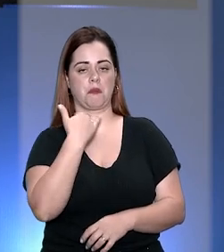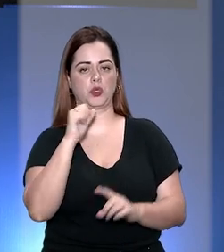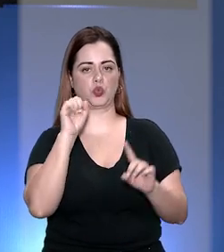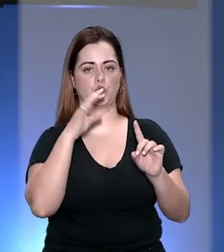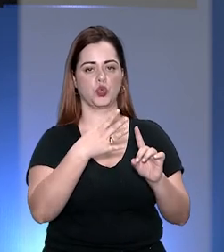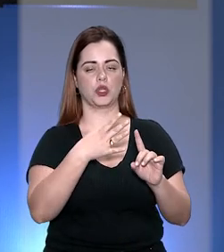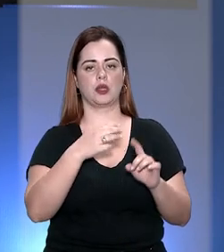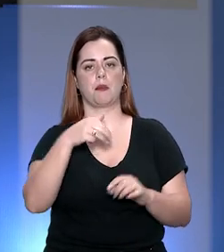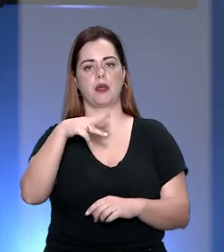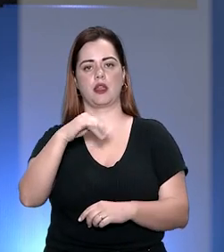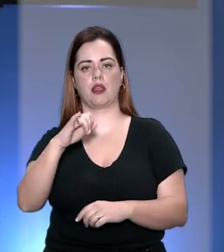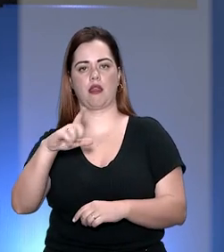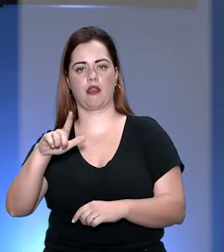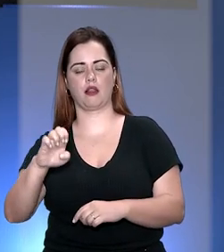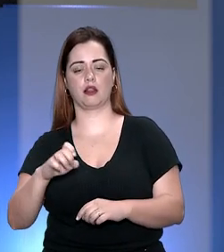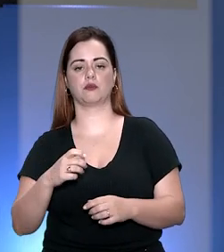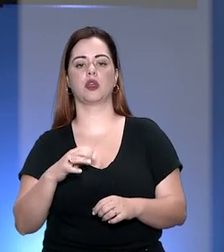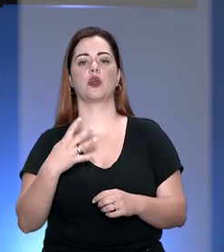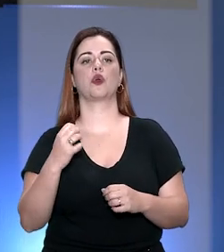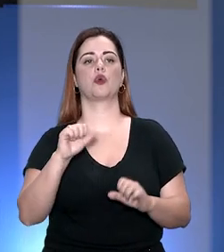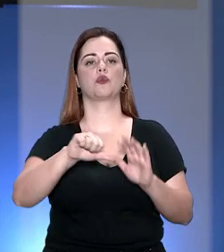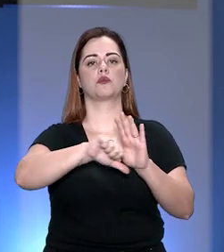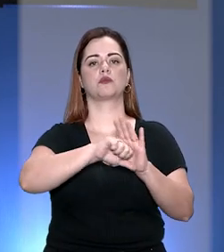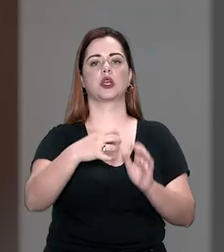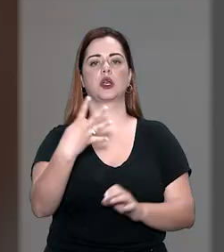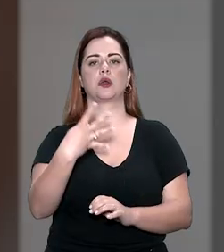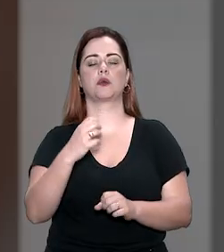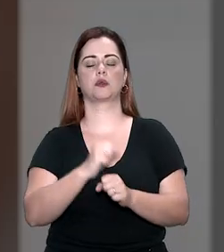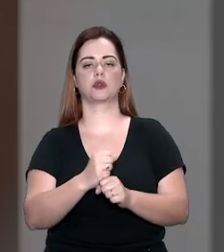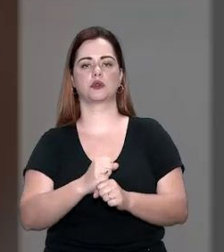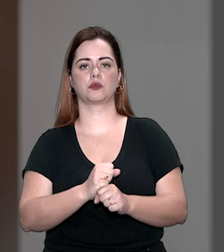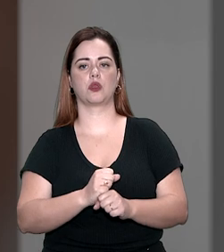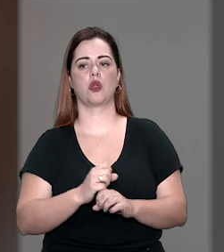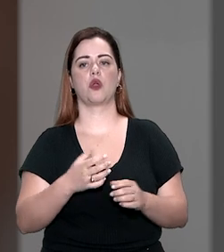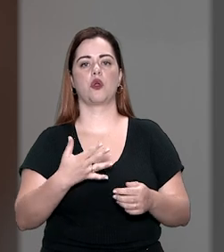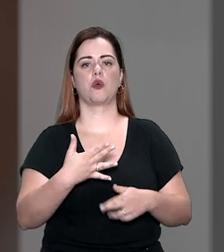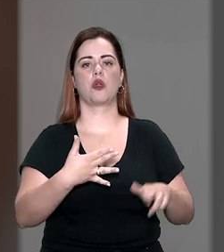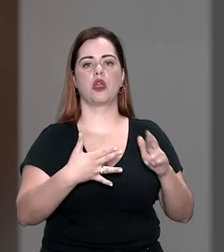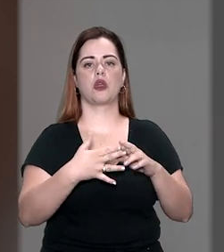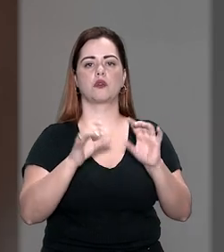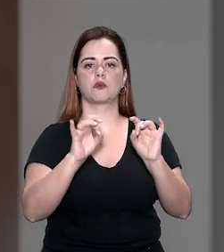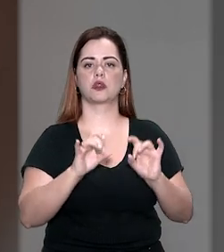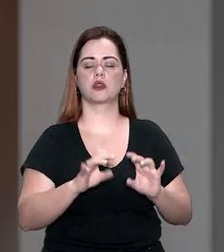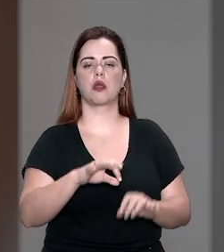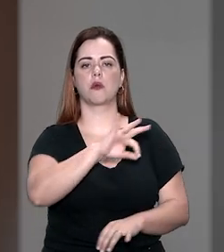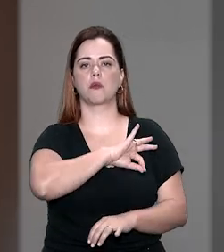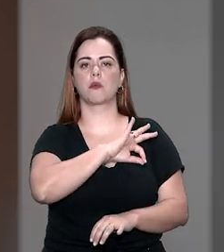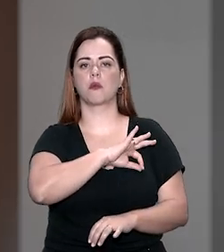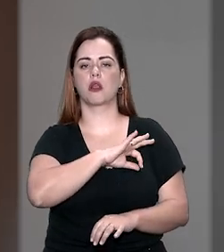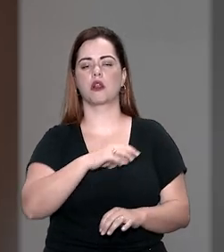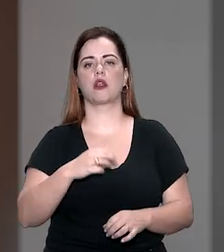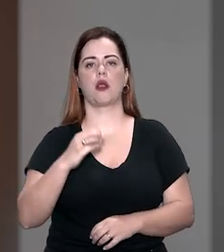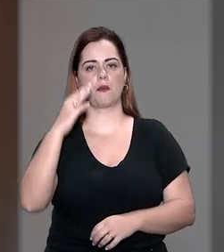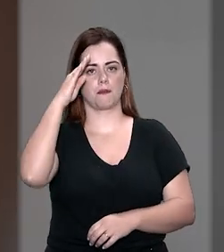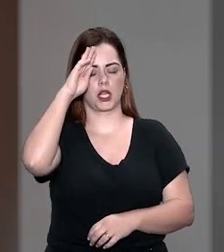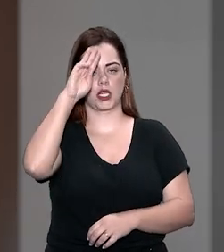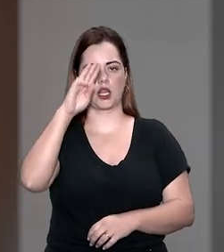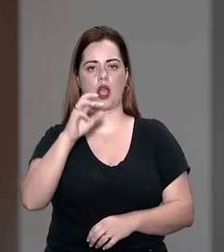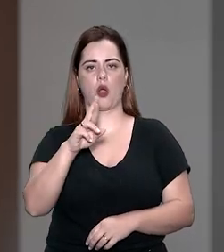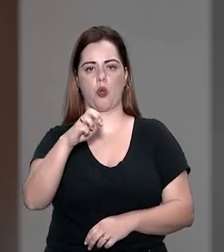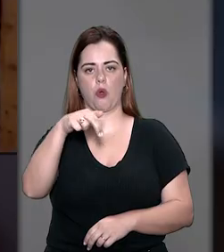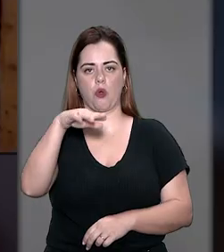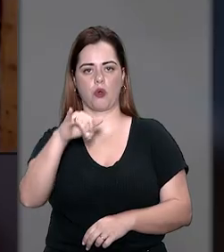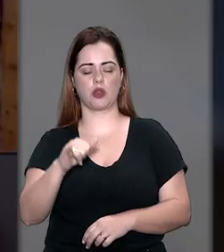Marielle Franco. O crime foi há quatro anos. O recurso especial interposto pelo policial militar reformado Rony